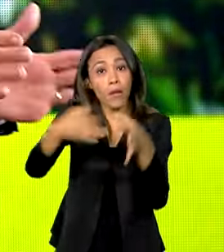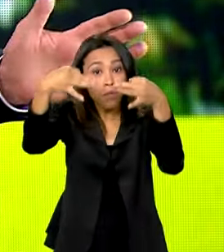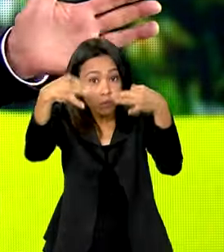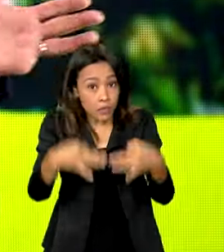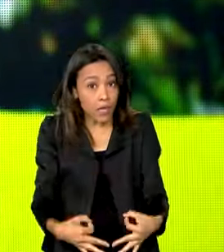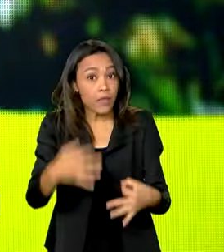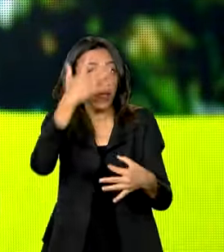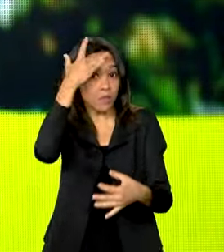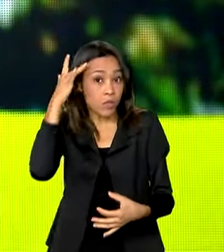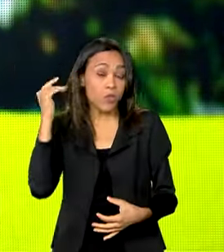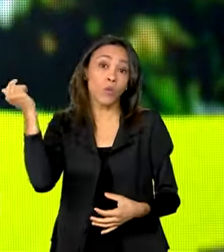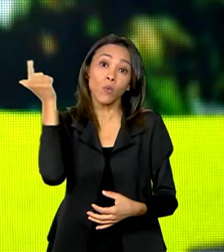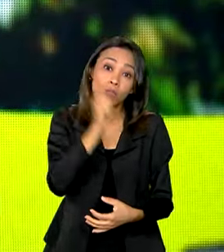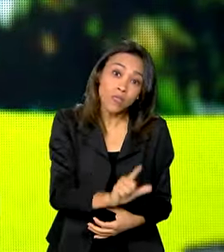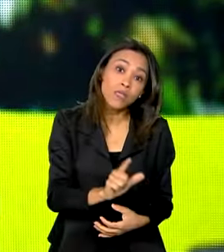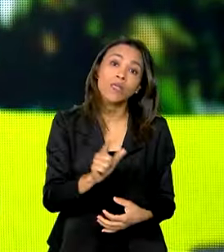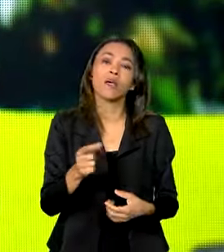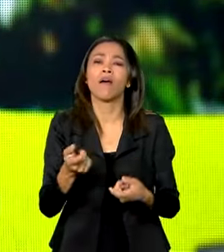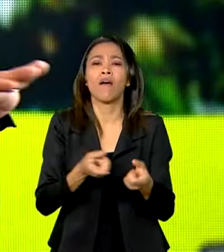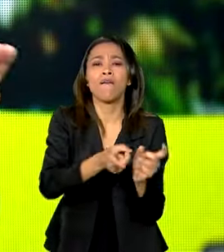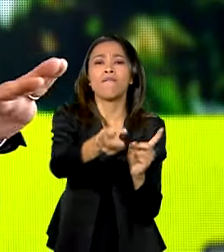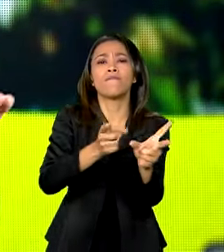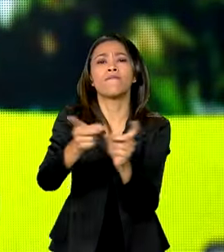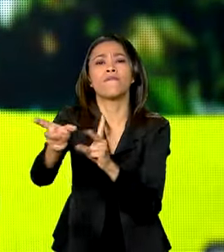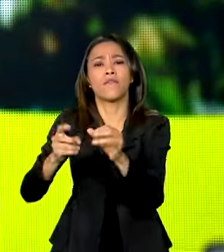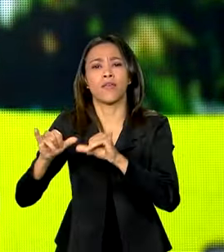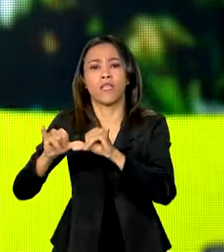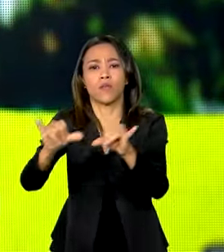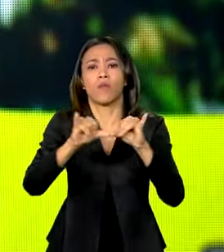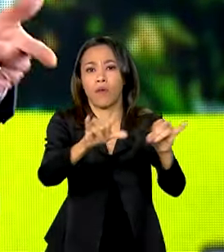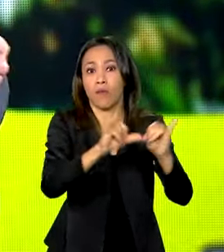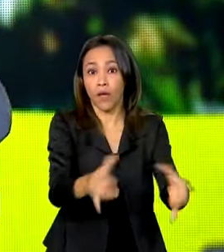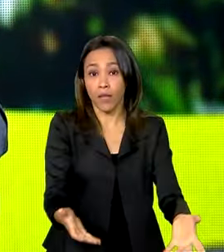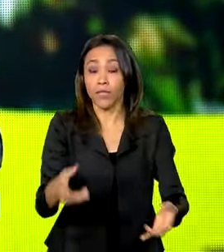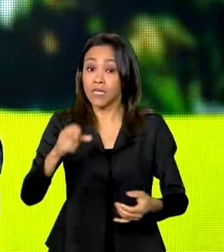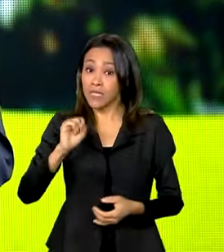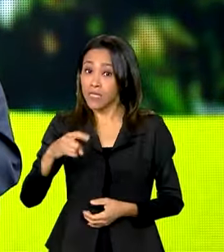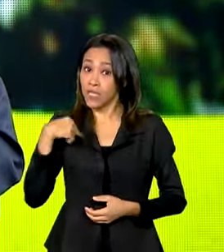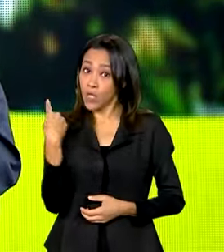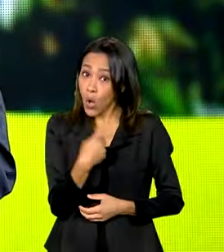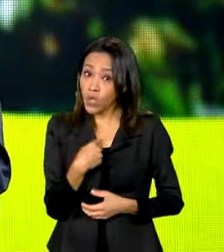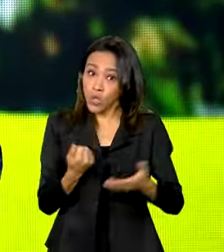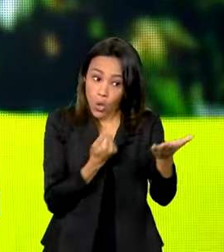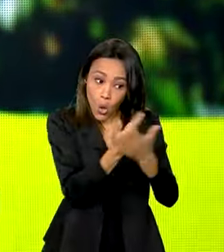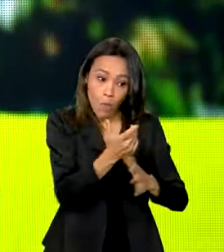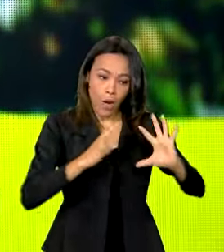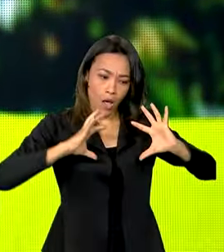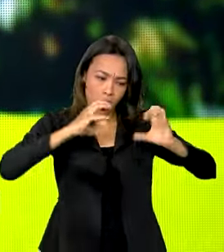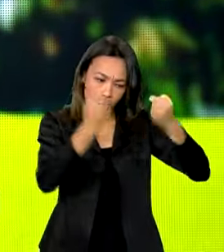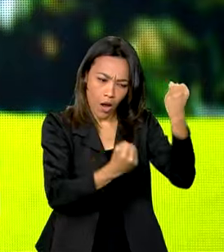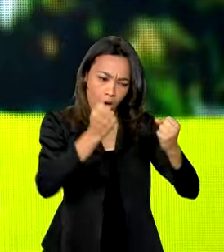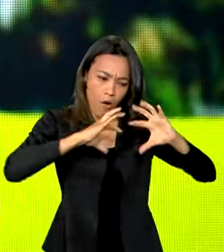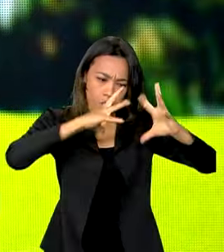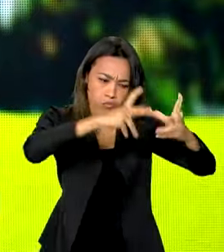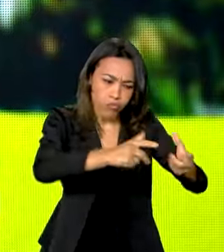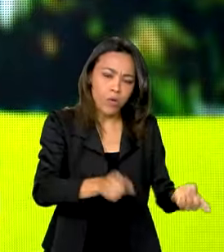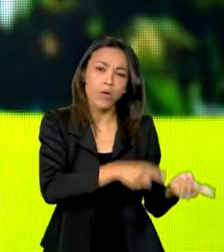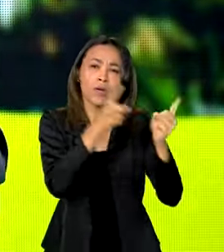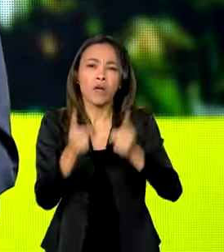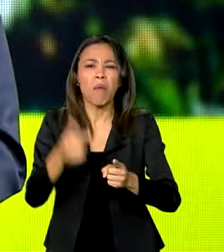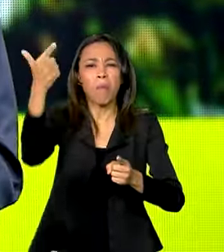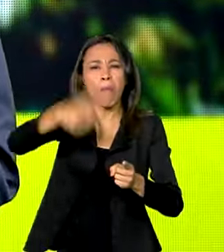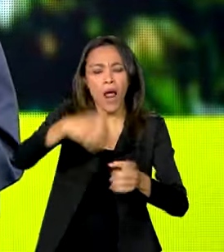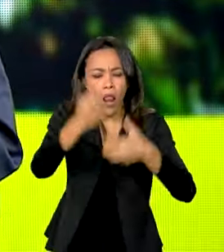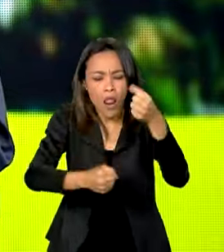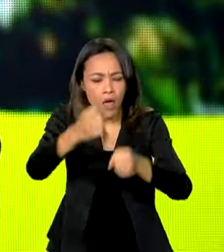fazer os seus produtos chegarem no supermercado. Se a gente fizer isso, se a gente comprar as máquinas, se a gente produzir mais leite, se gente